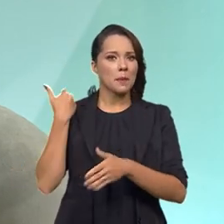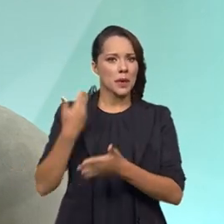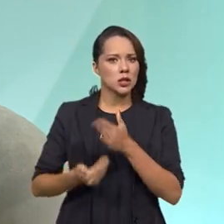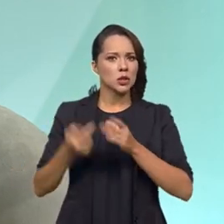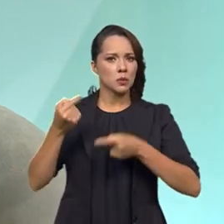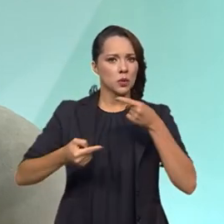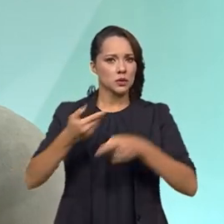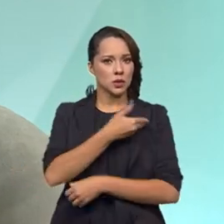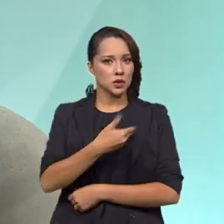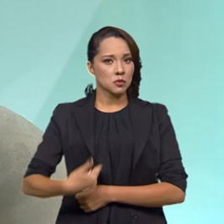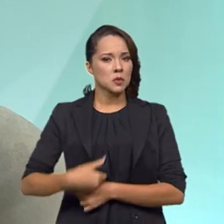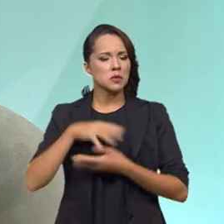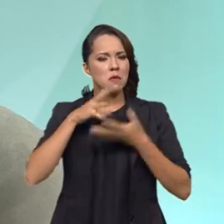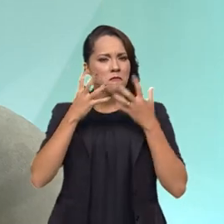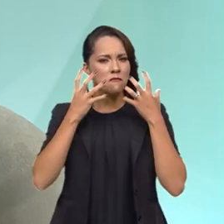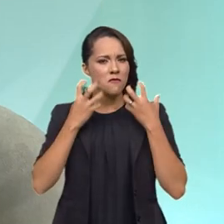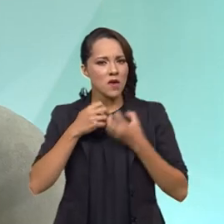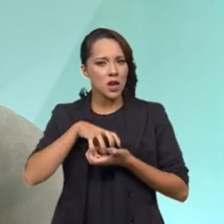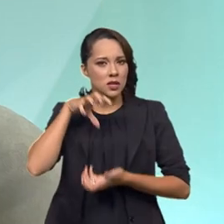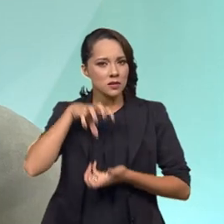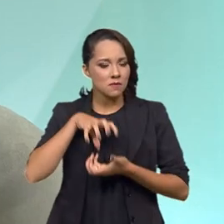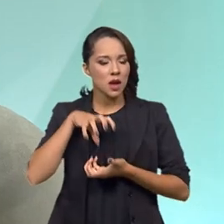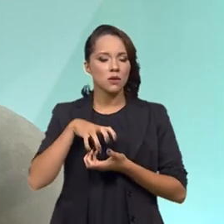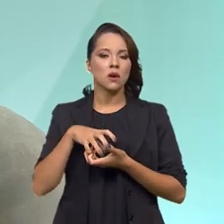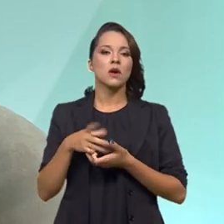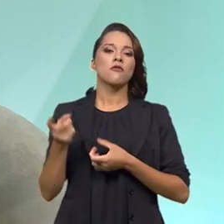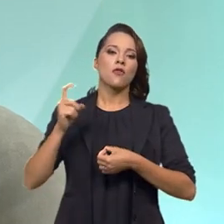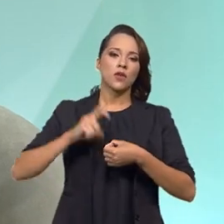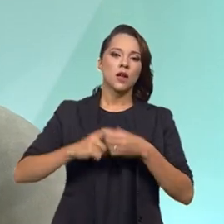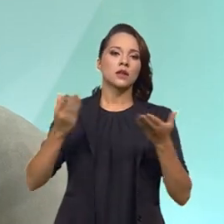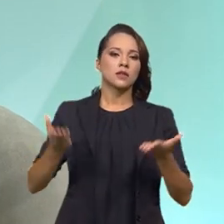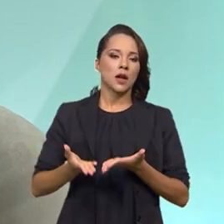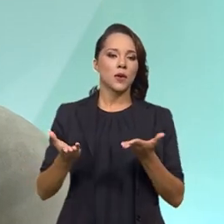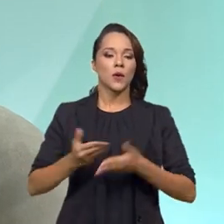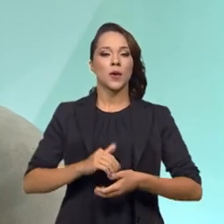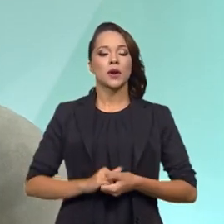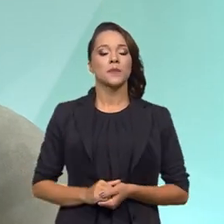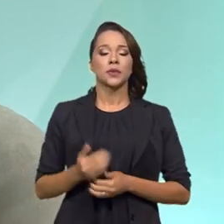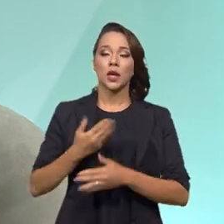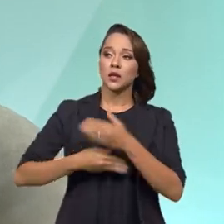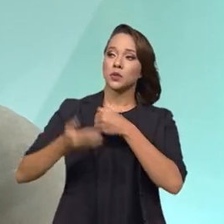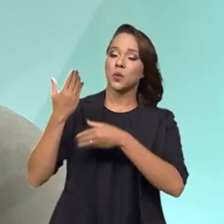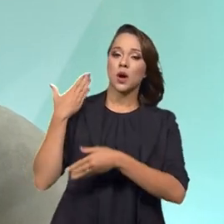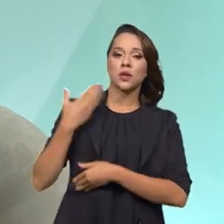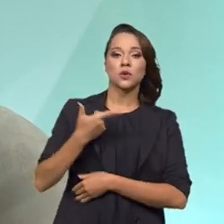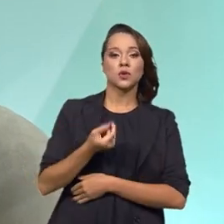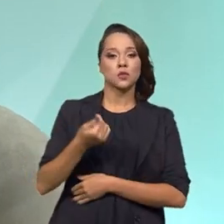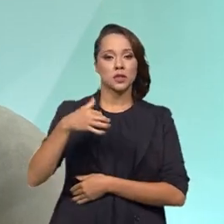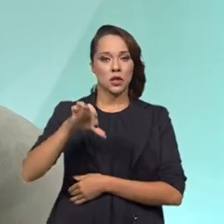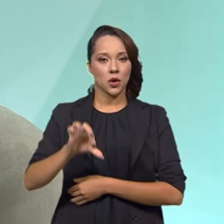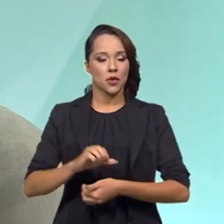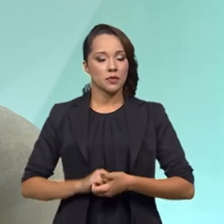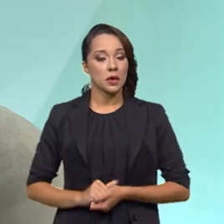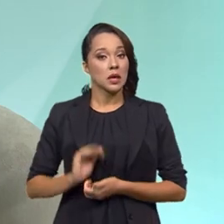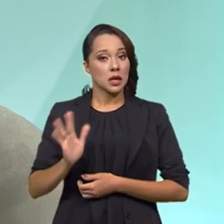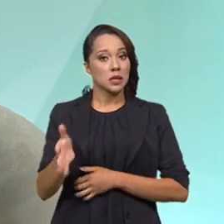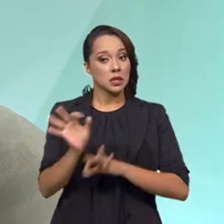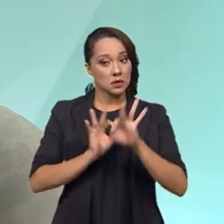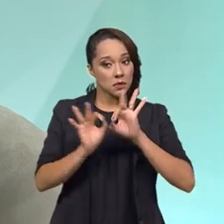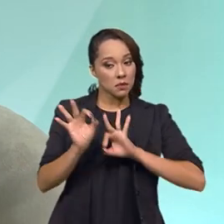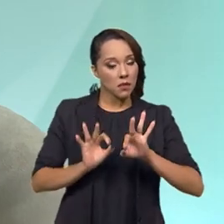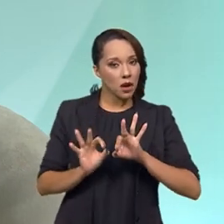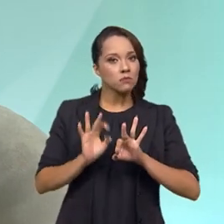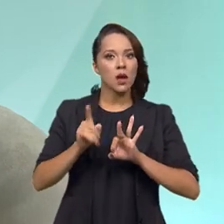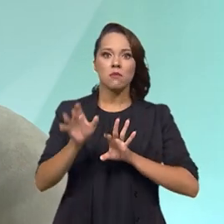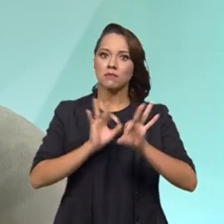políticas públicas do envelhecimento sejam retomados, como estamos retomando, desde o ano de 2019. E esse preparo é